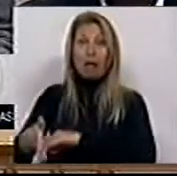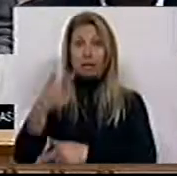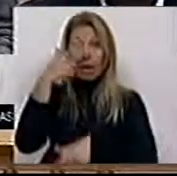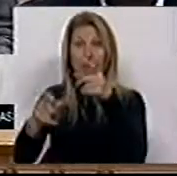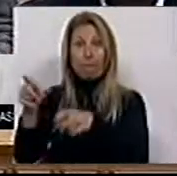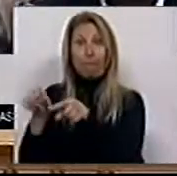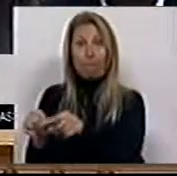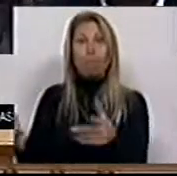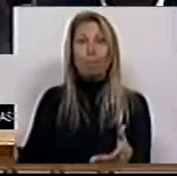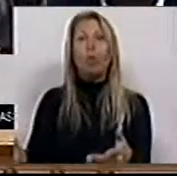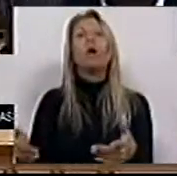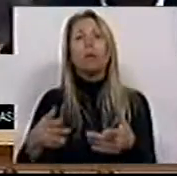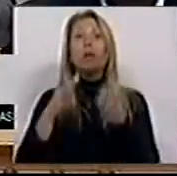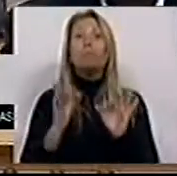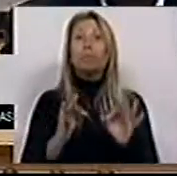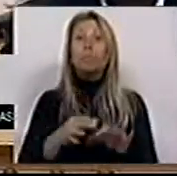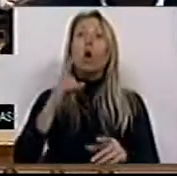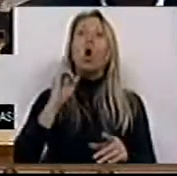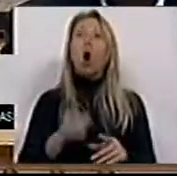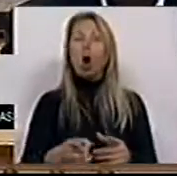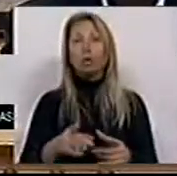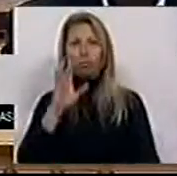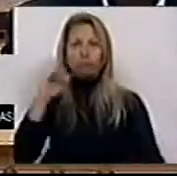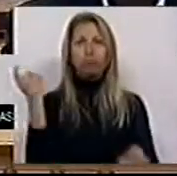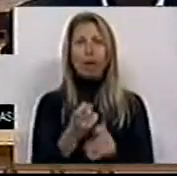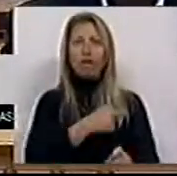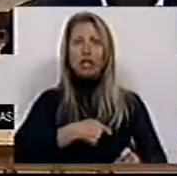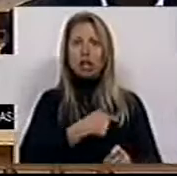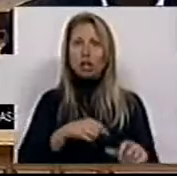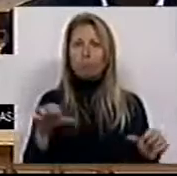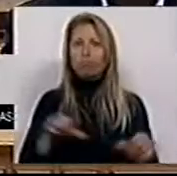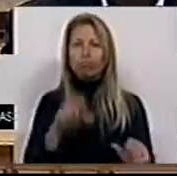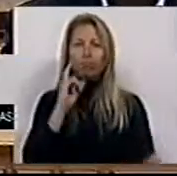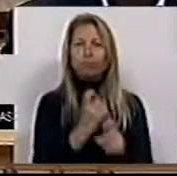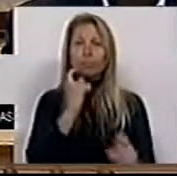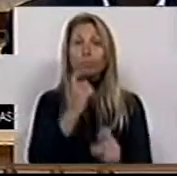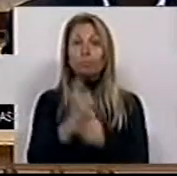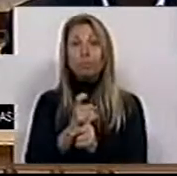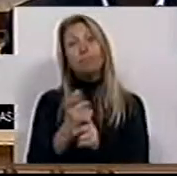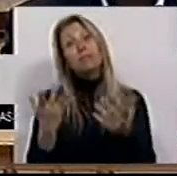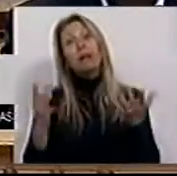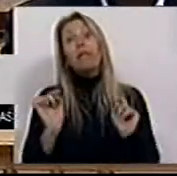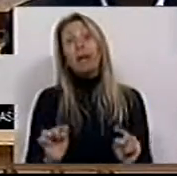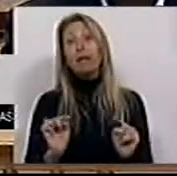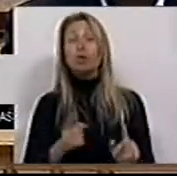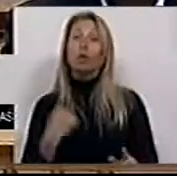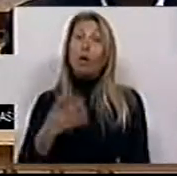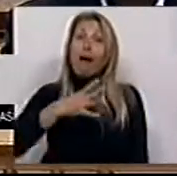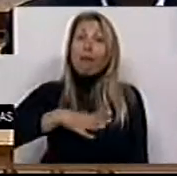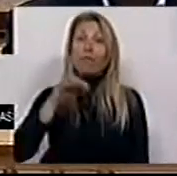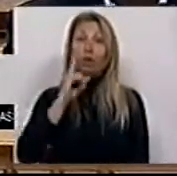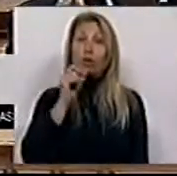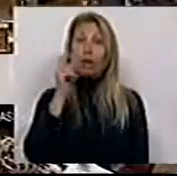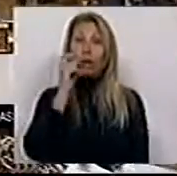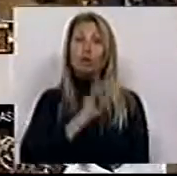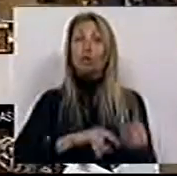é exatamente também apertar a fiscalização, apertar o cerco. E é isso que pretendemos, senhoras e senhores